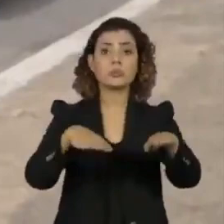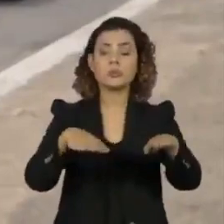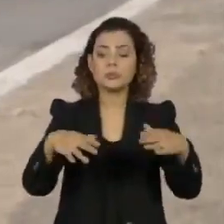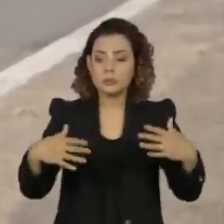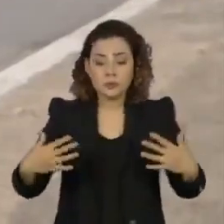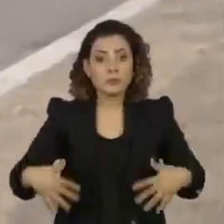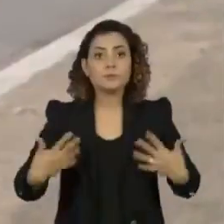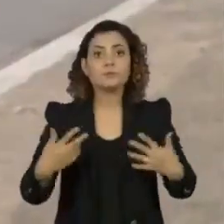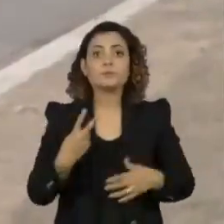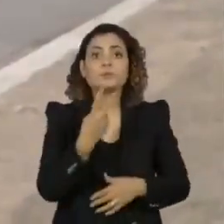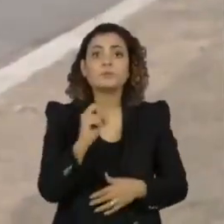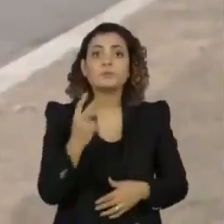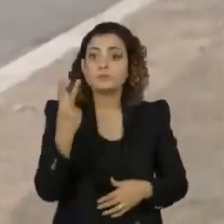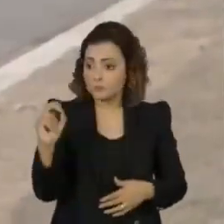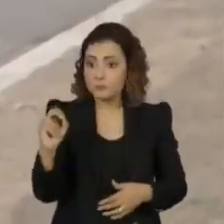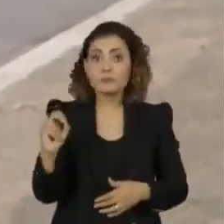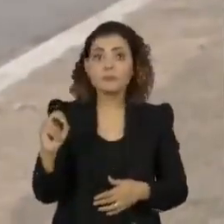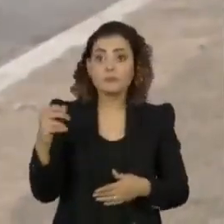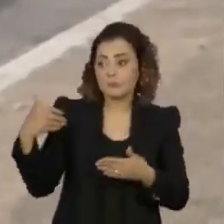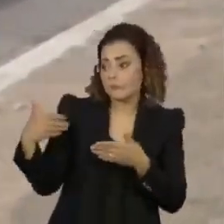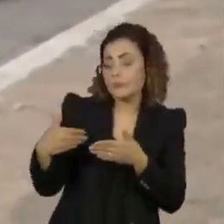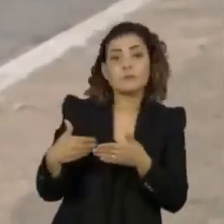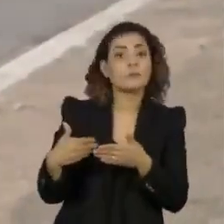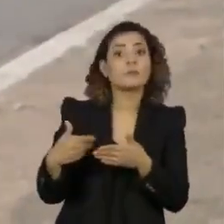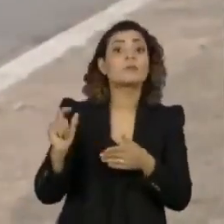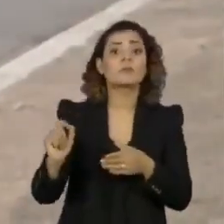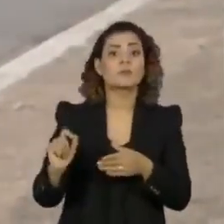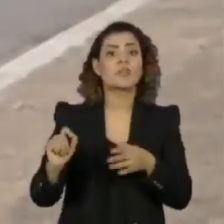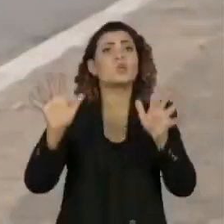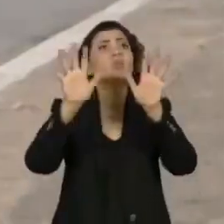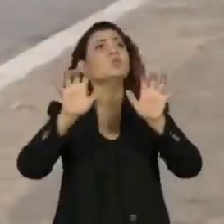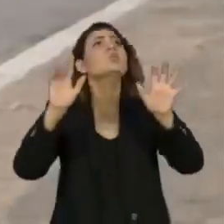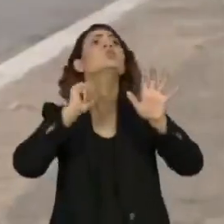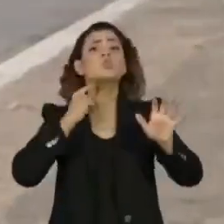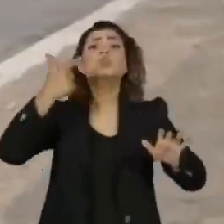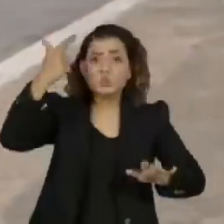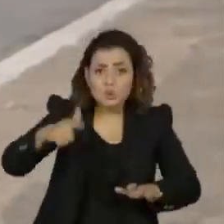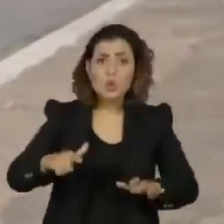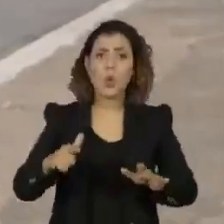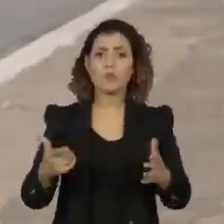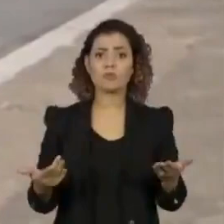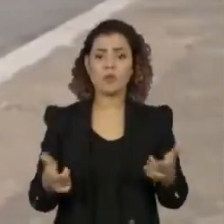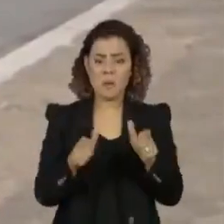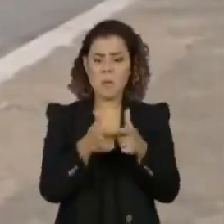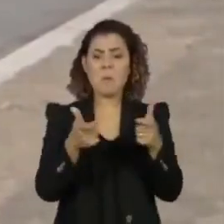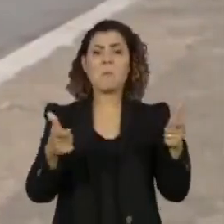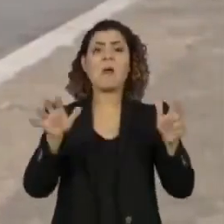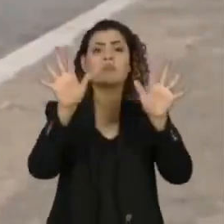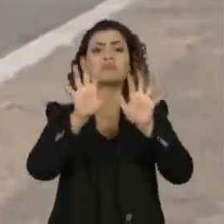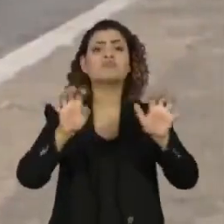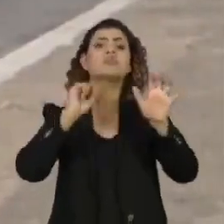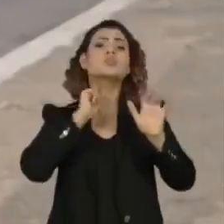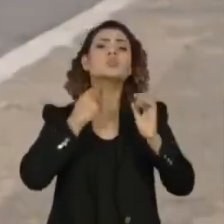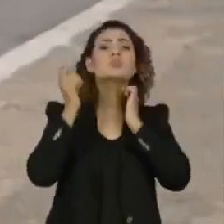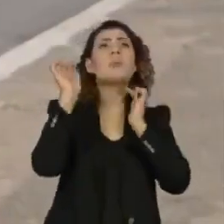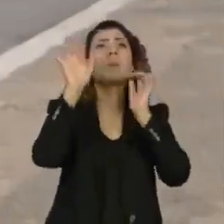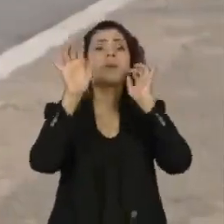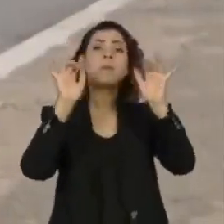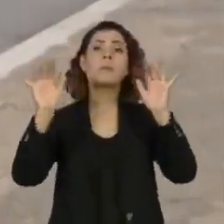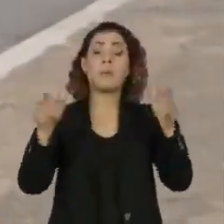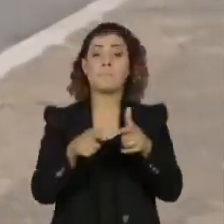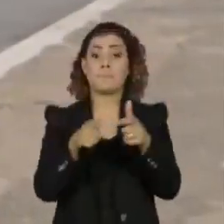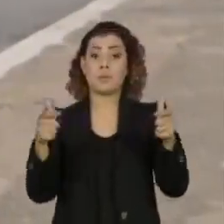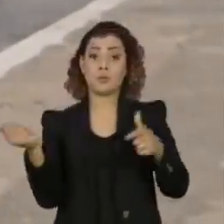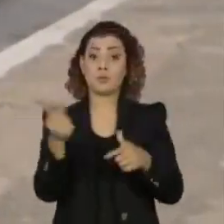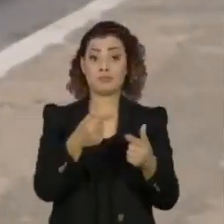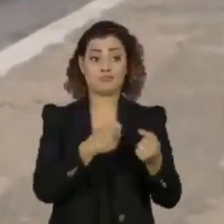do primeiro semestre de 2020, a concentração de poluentes subiu de novo, ficando ainda maior do que no ano anterior.